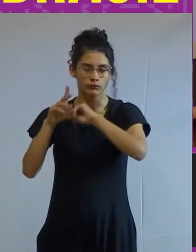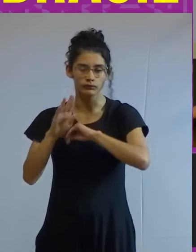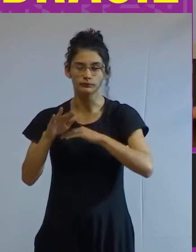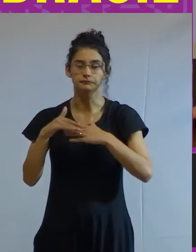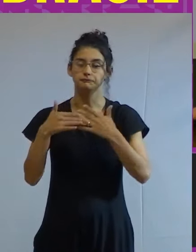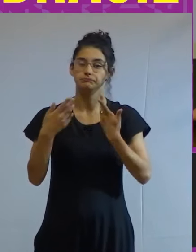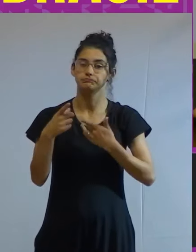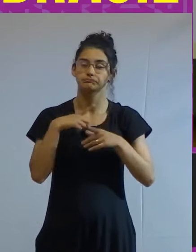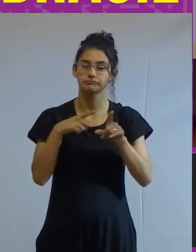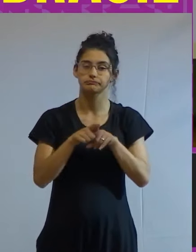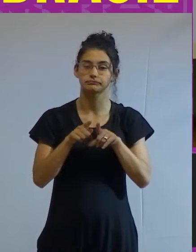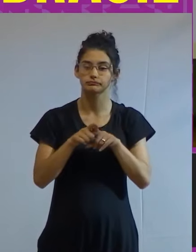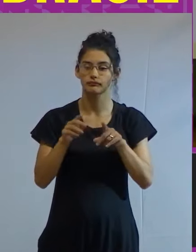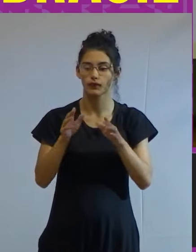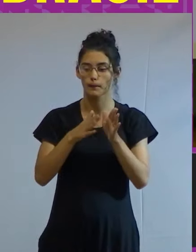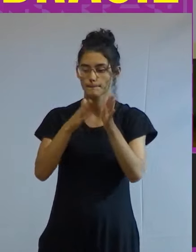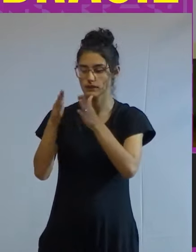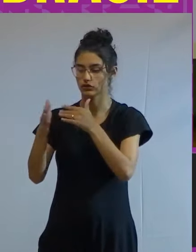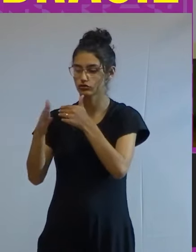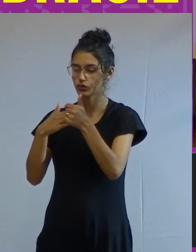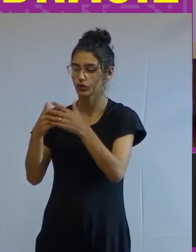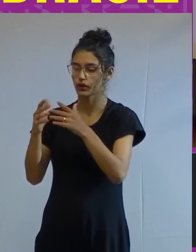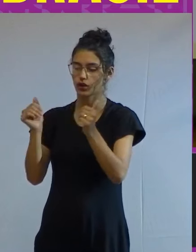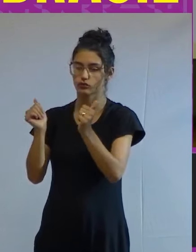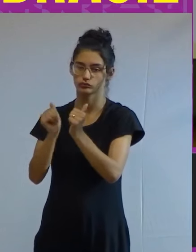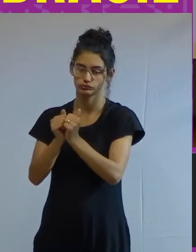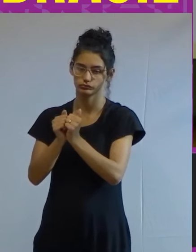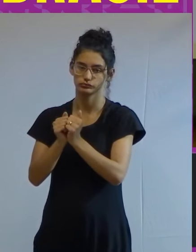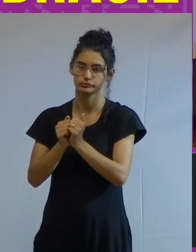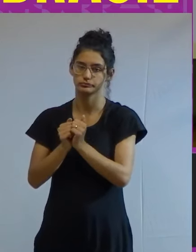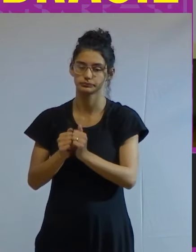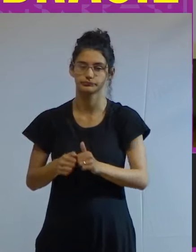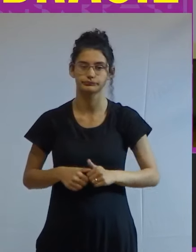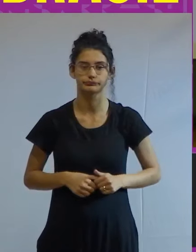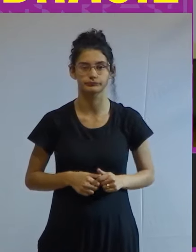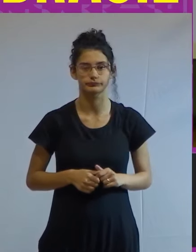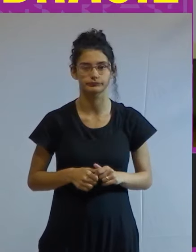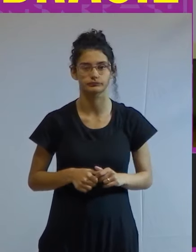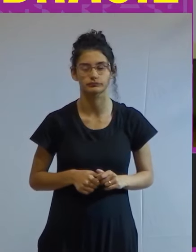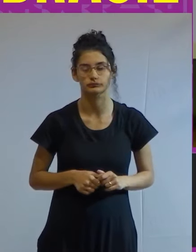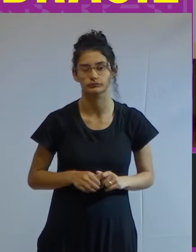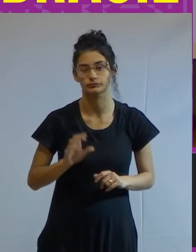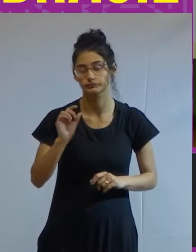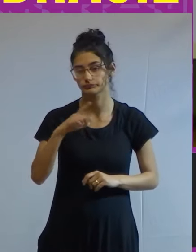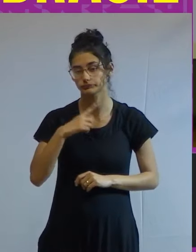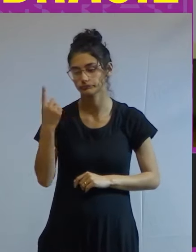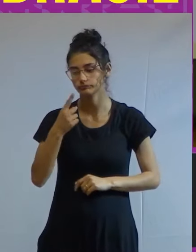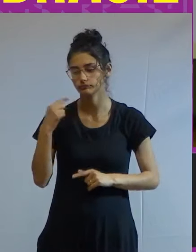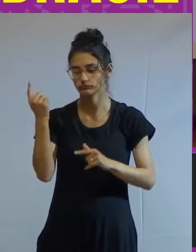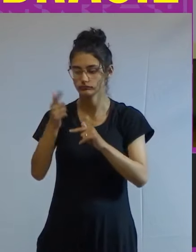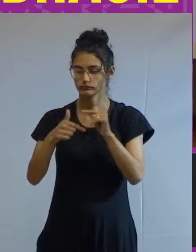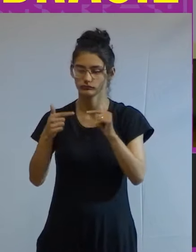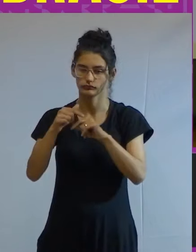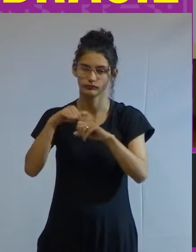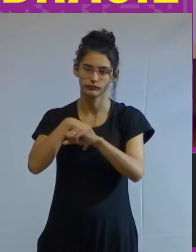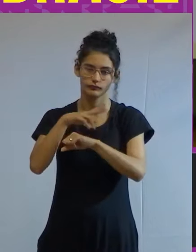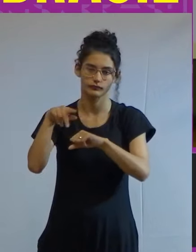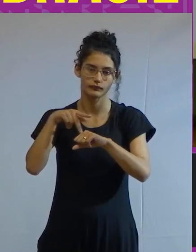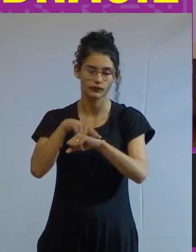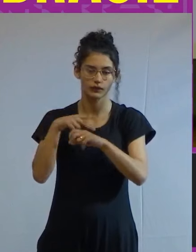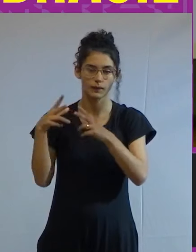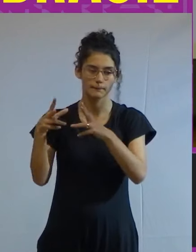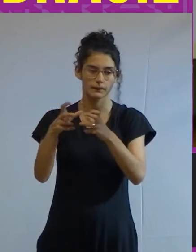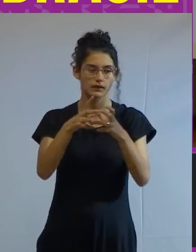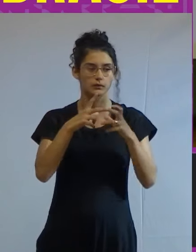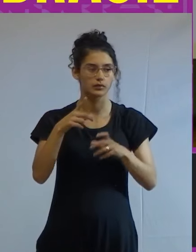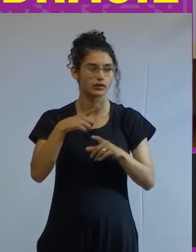vem o outro pilar de qualquer pacto progressista só tem uma saída para esse país do ponto de